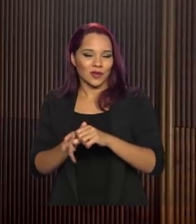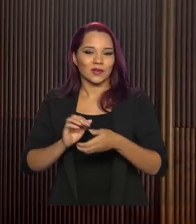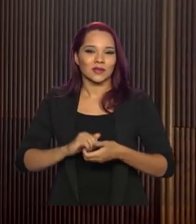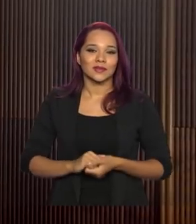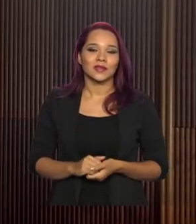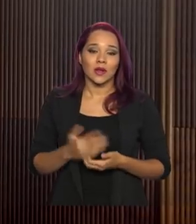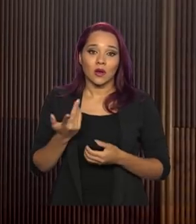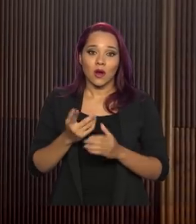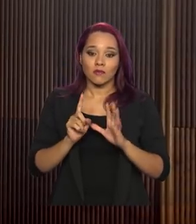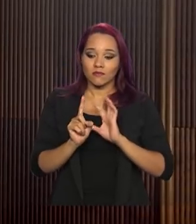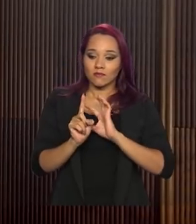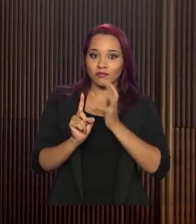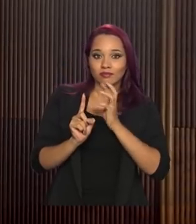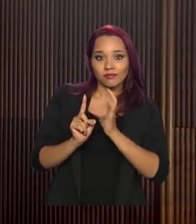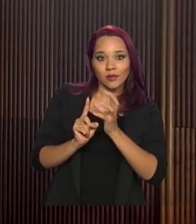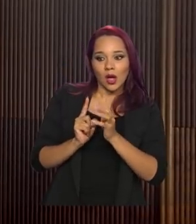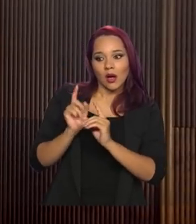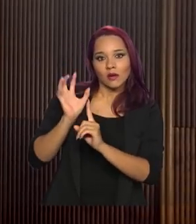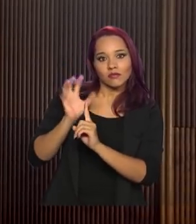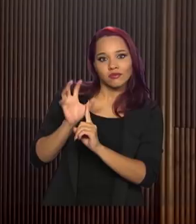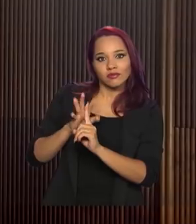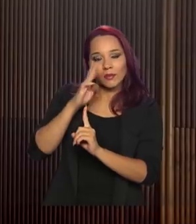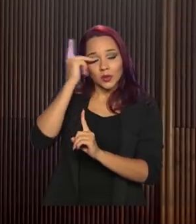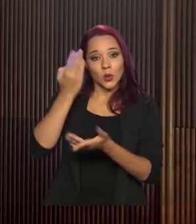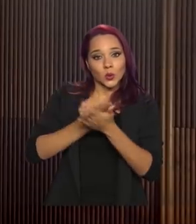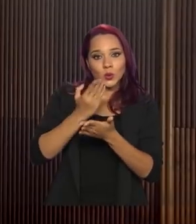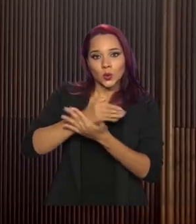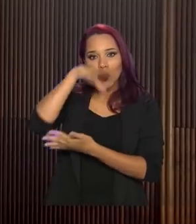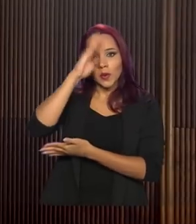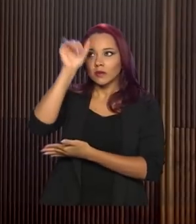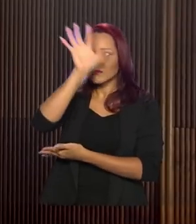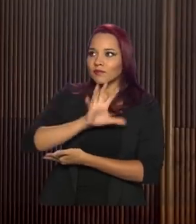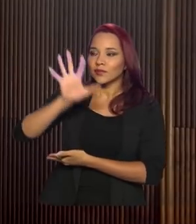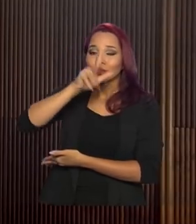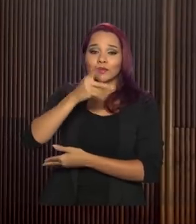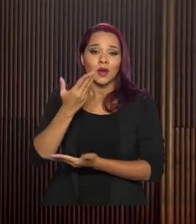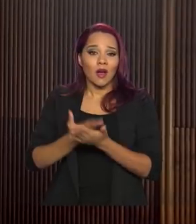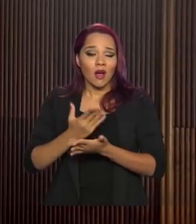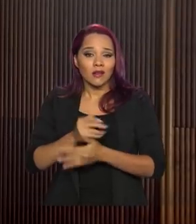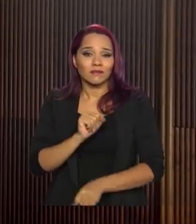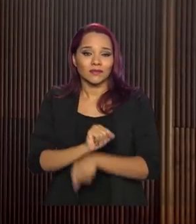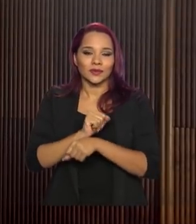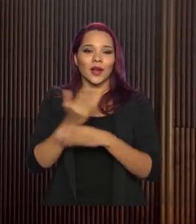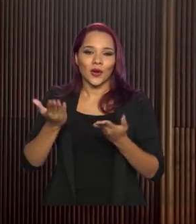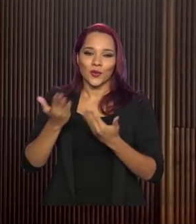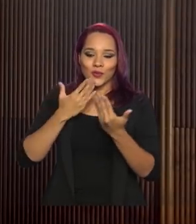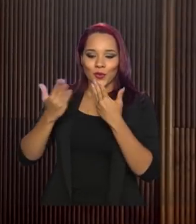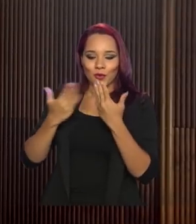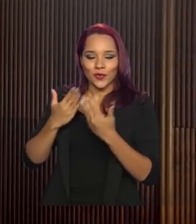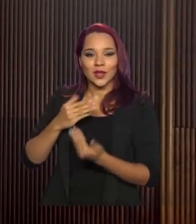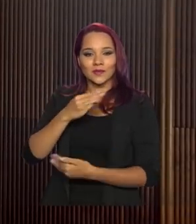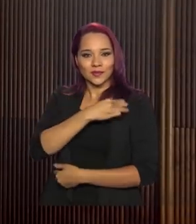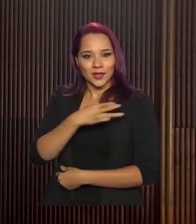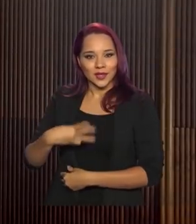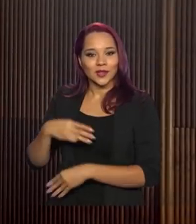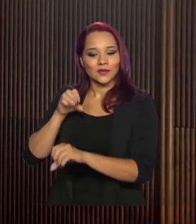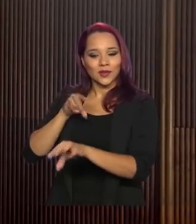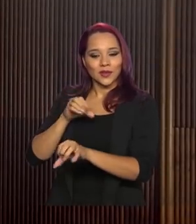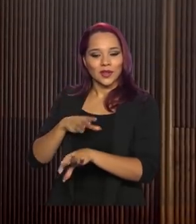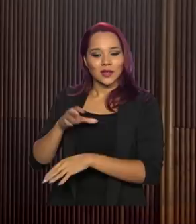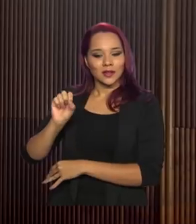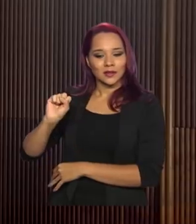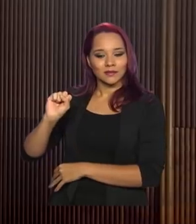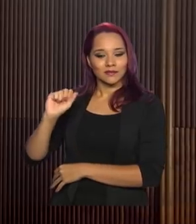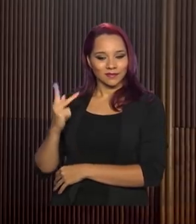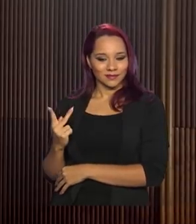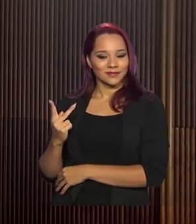Como o isolamento social atingiu estudantes de todo o país por causa da suspensão de aulas, eu converso agora com o ministro da Educação, Abraham